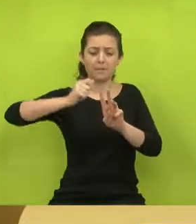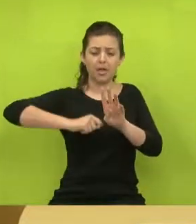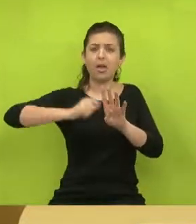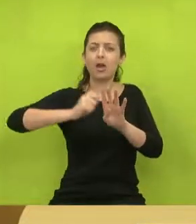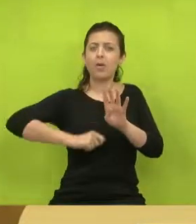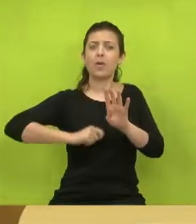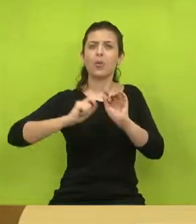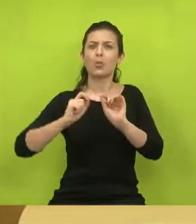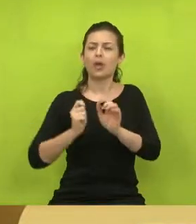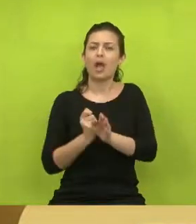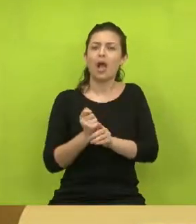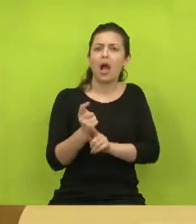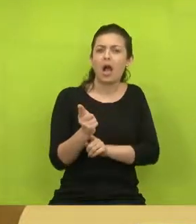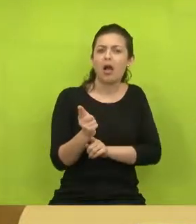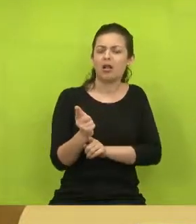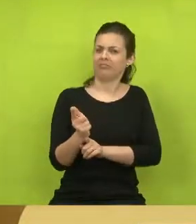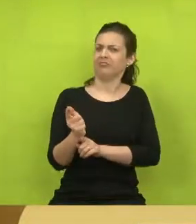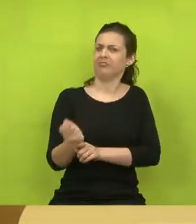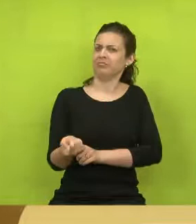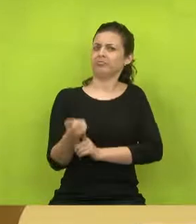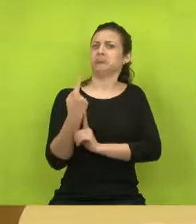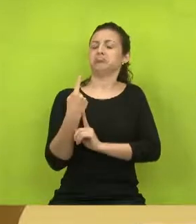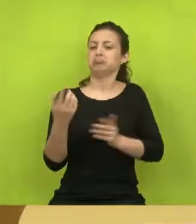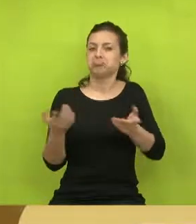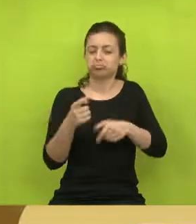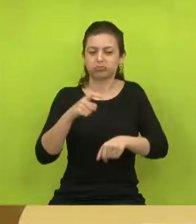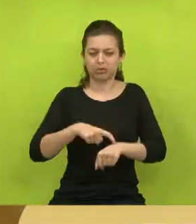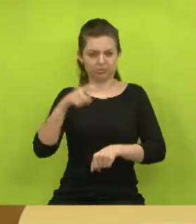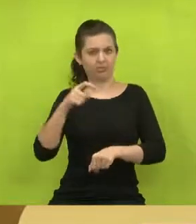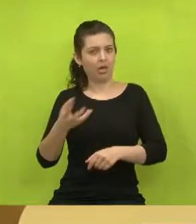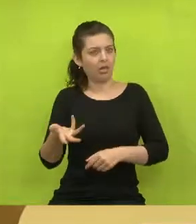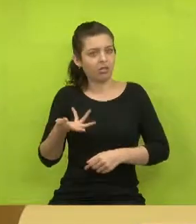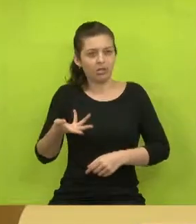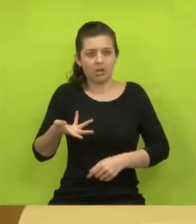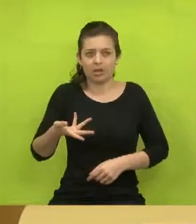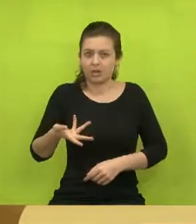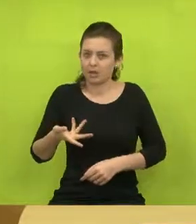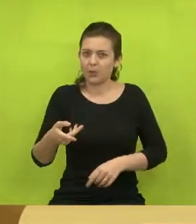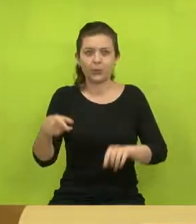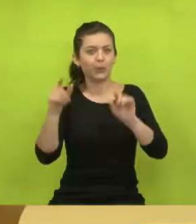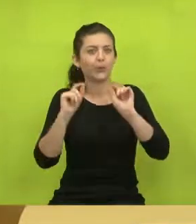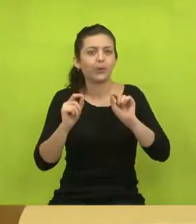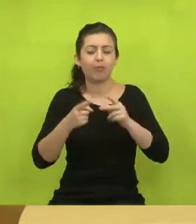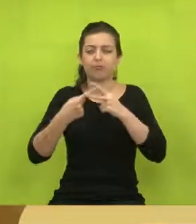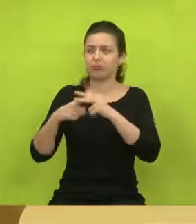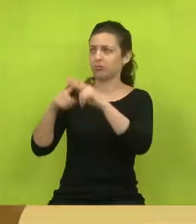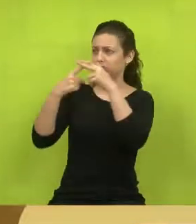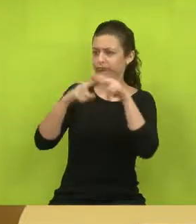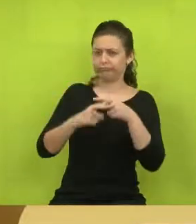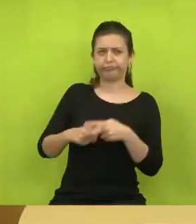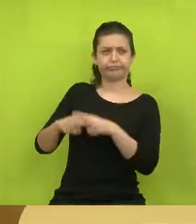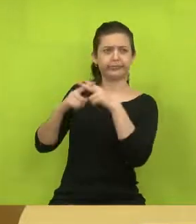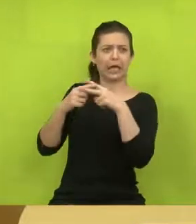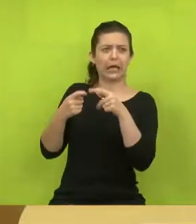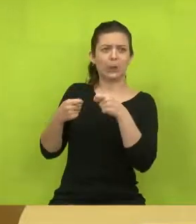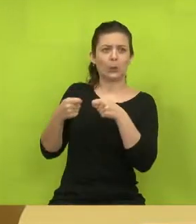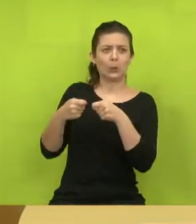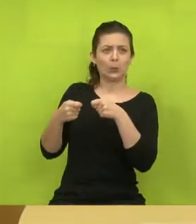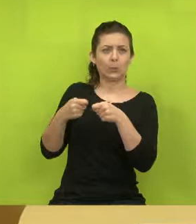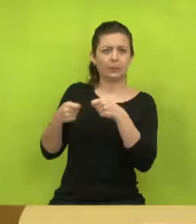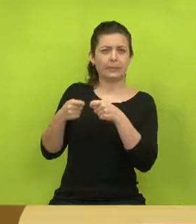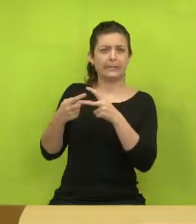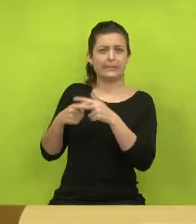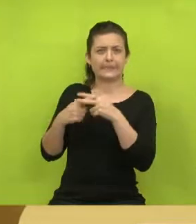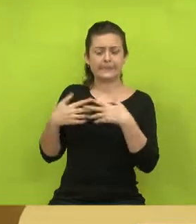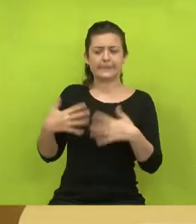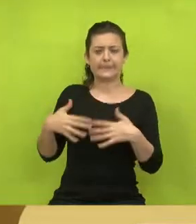cobrir a questão de aluguéis. Então acho que é o momento de a gente acelerar essa manutenção para que a gente possa economizar. A gente sabe que